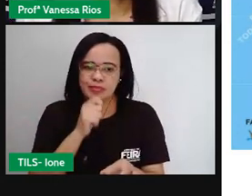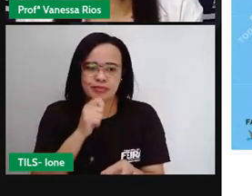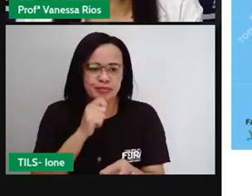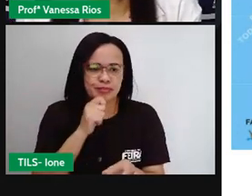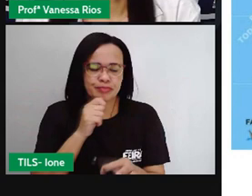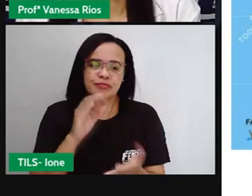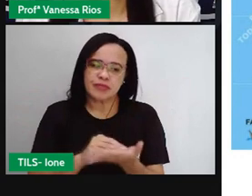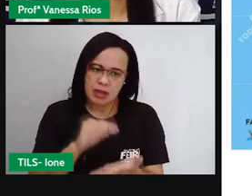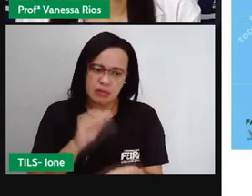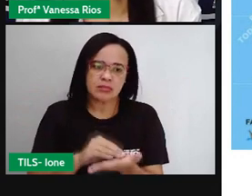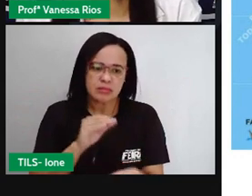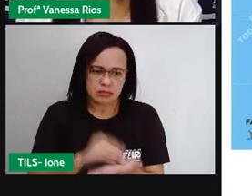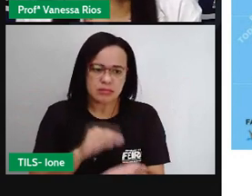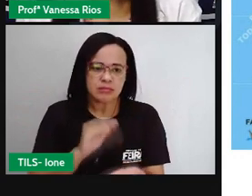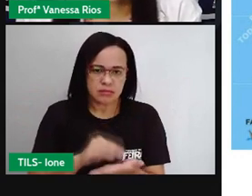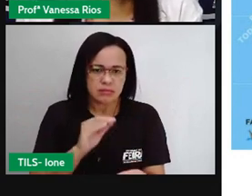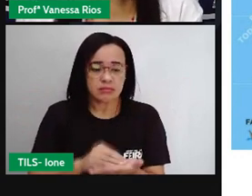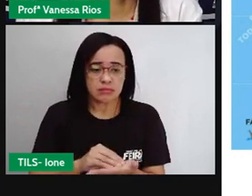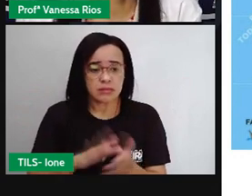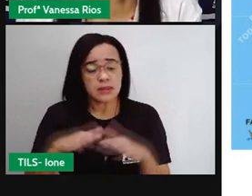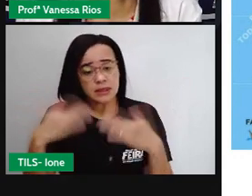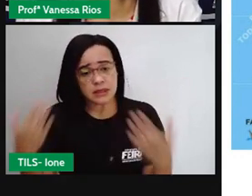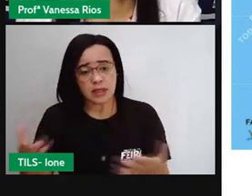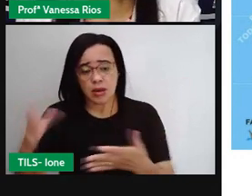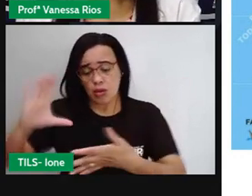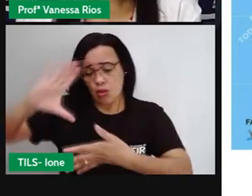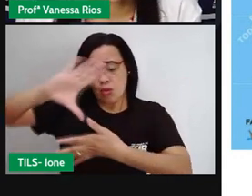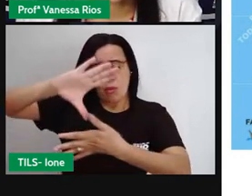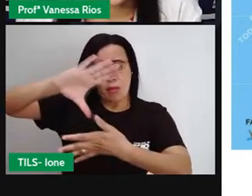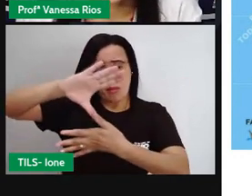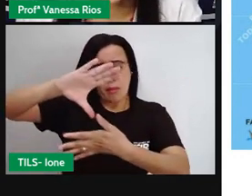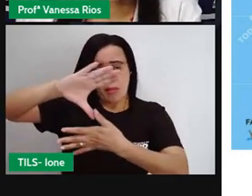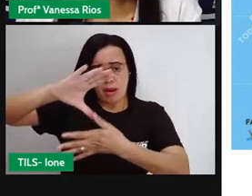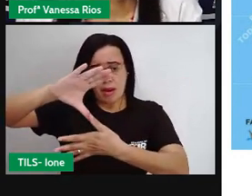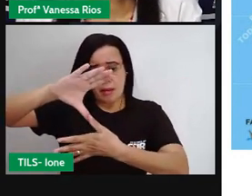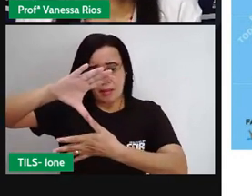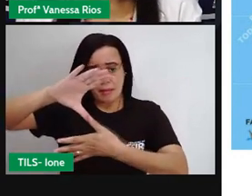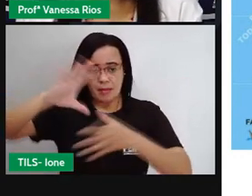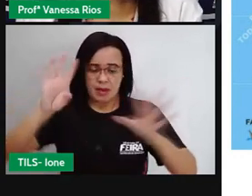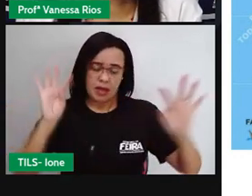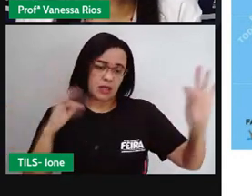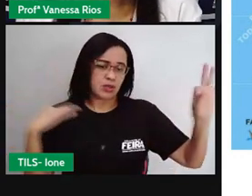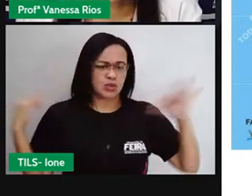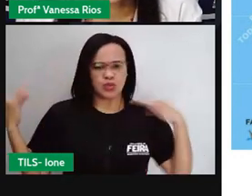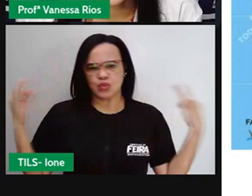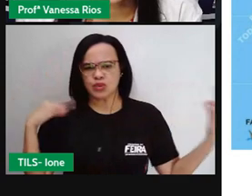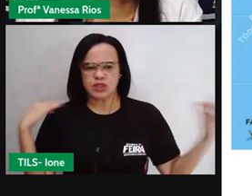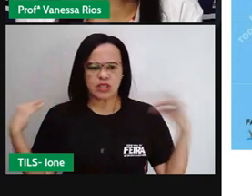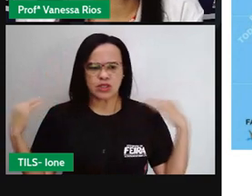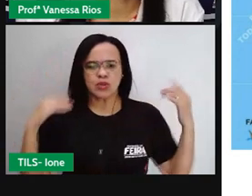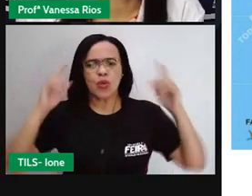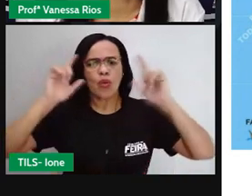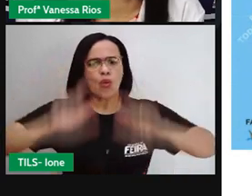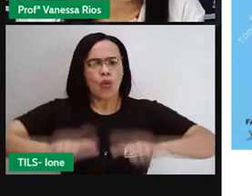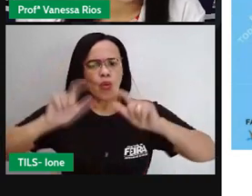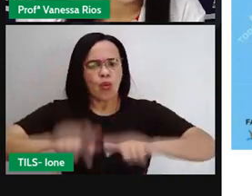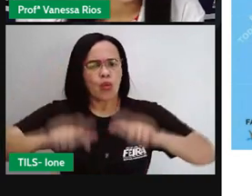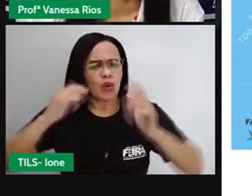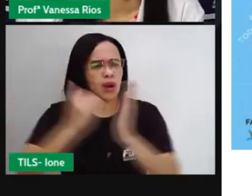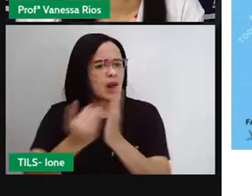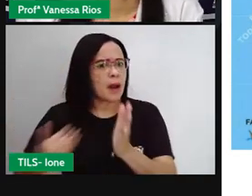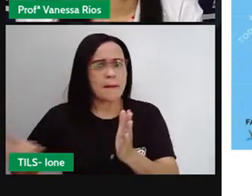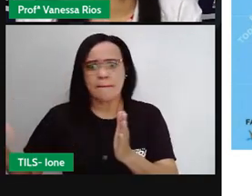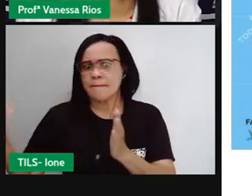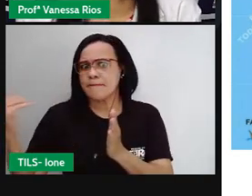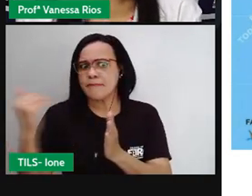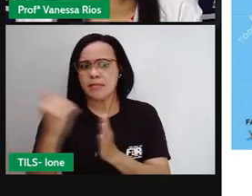turístico como este, quais locais estão sendo mais destacados? Quais poderiam ganhar menos destaque?